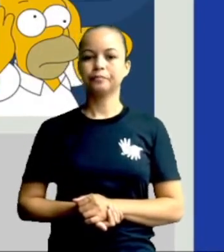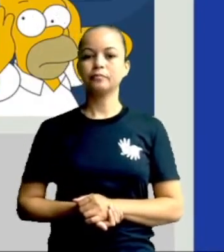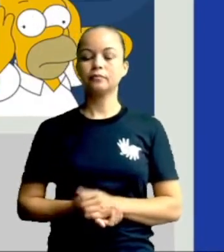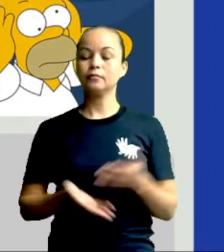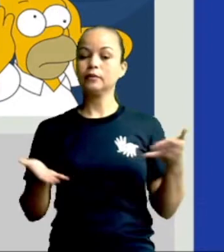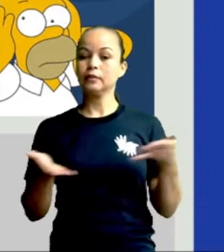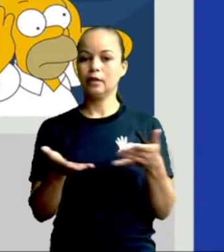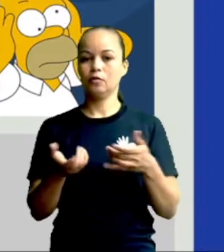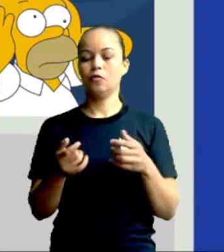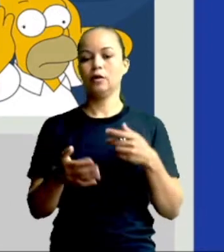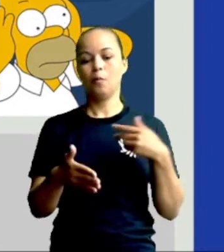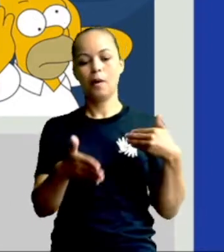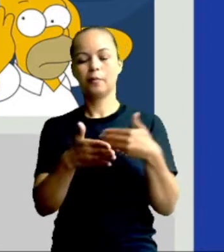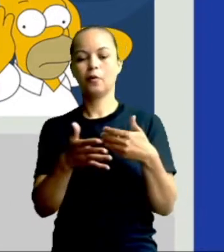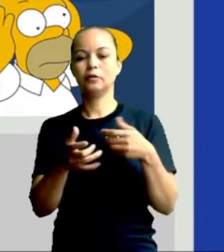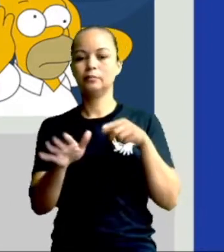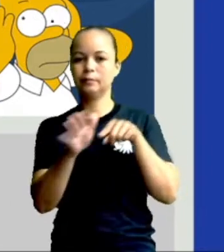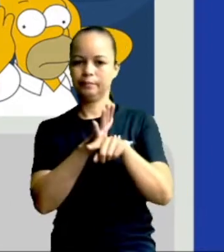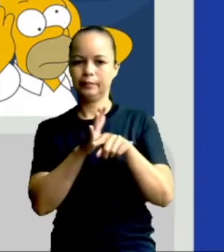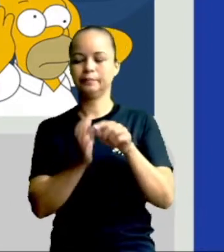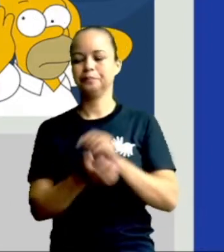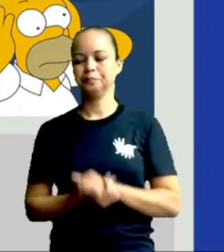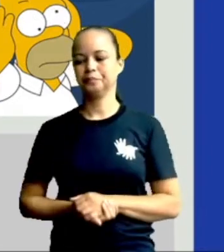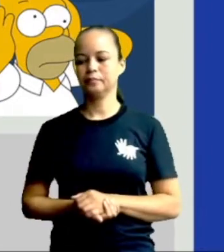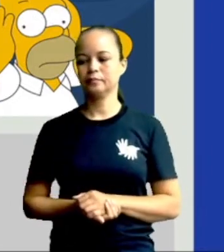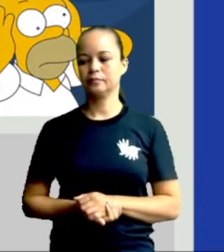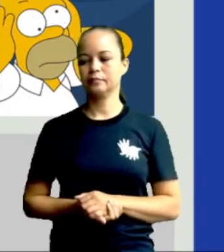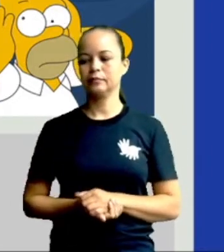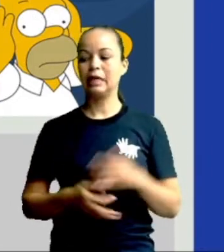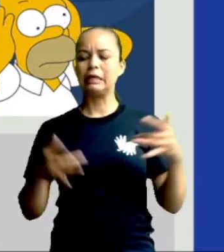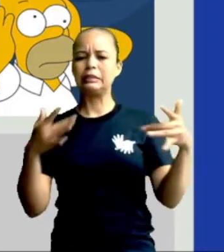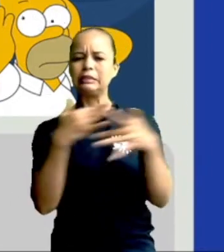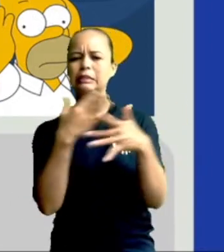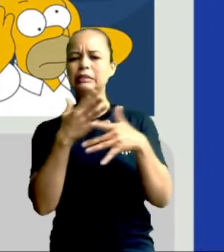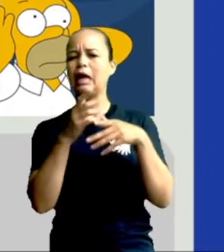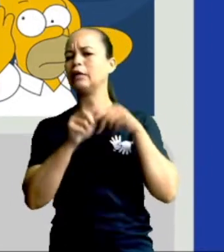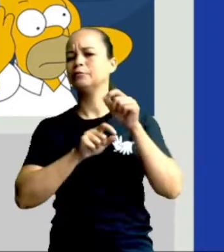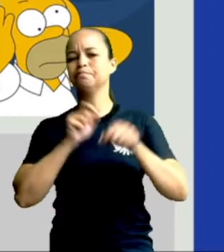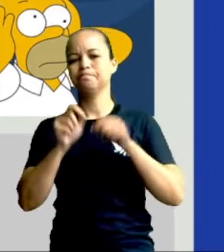vamos para uma próxima pergunta. O que são cidades?